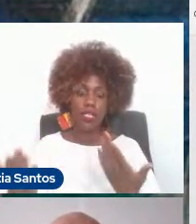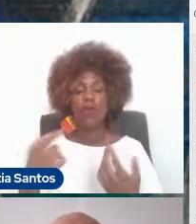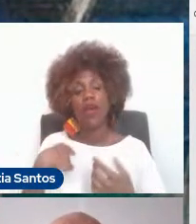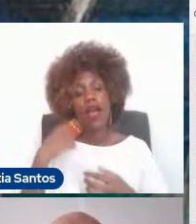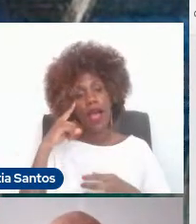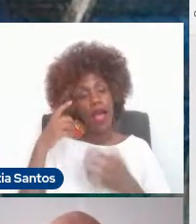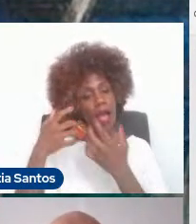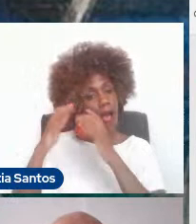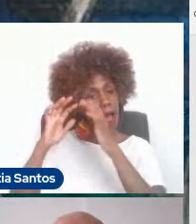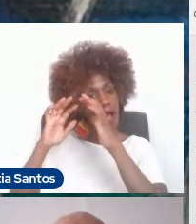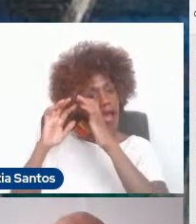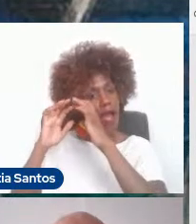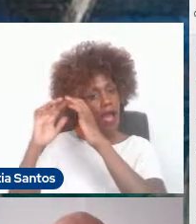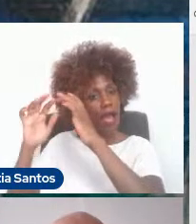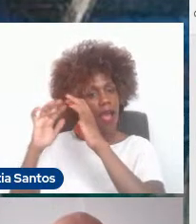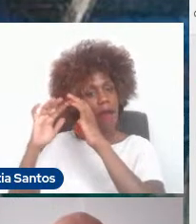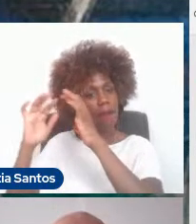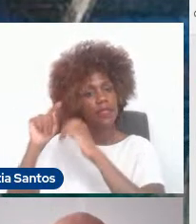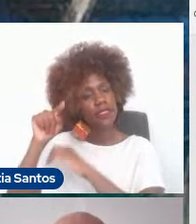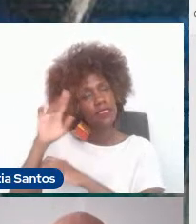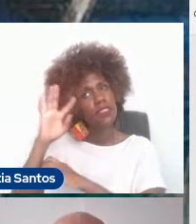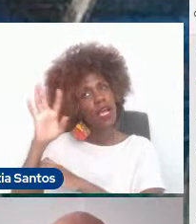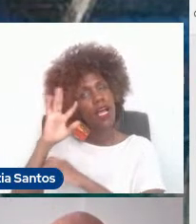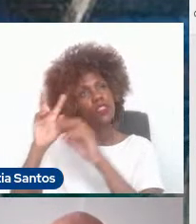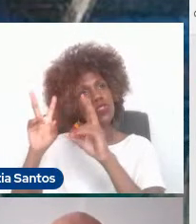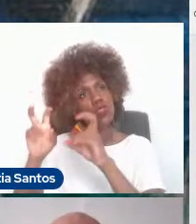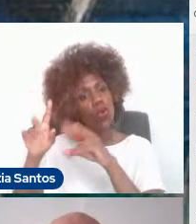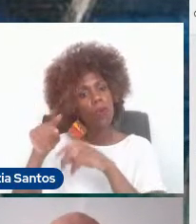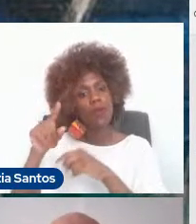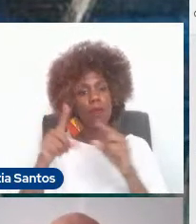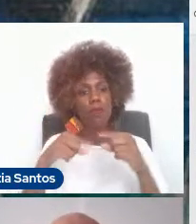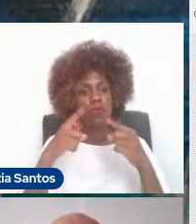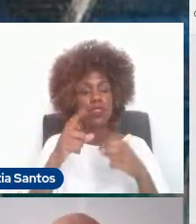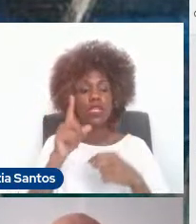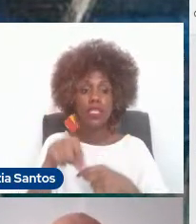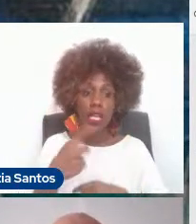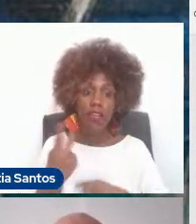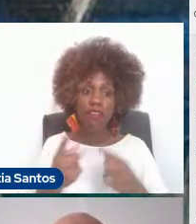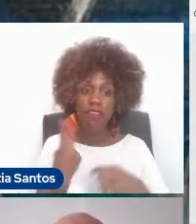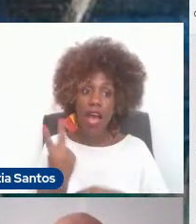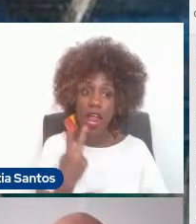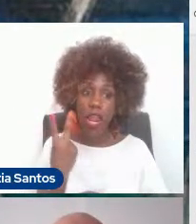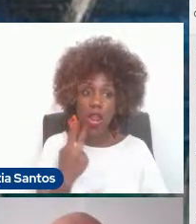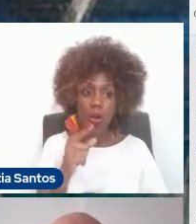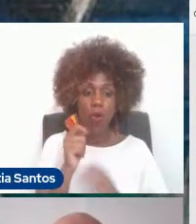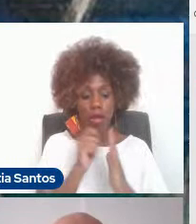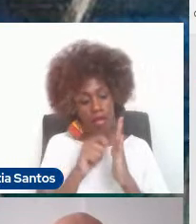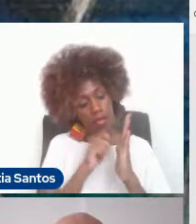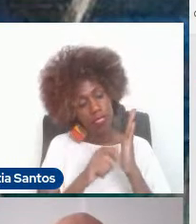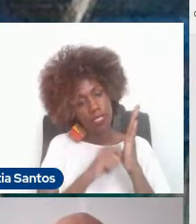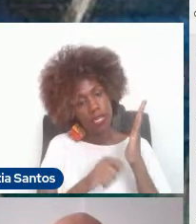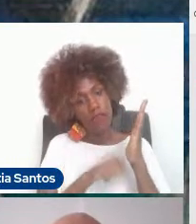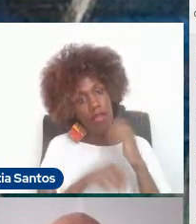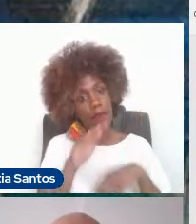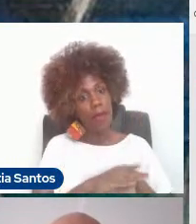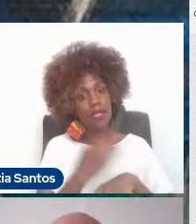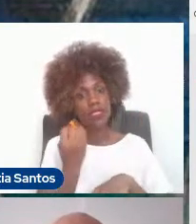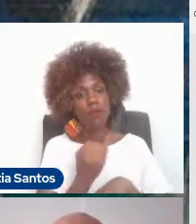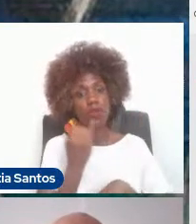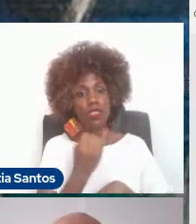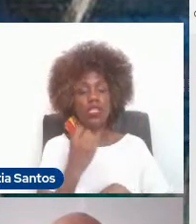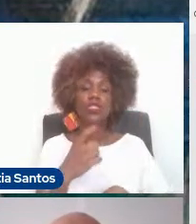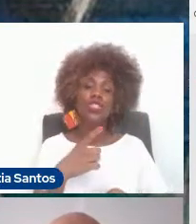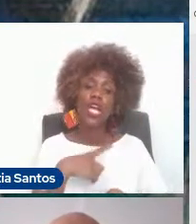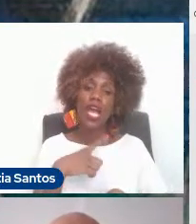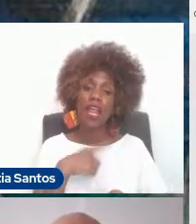música geralmente tem muito mais valor do que a ação em música. Tem uma autora, Carolina Bates, eu gosto muito